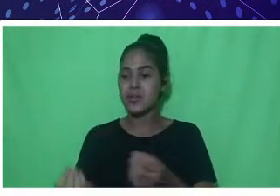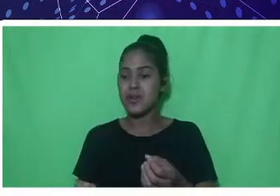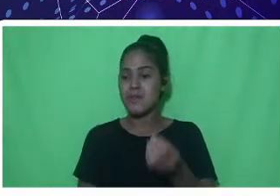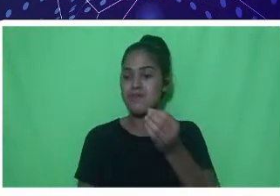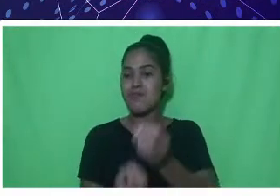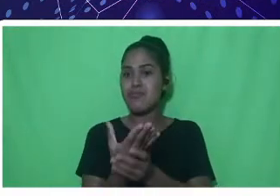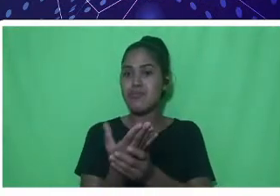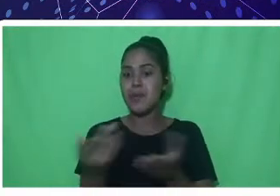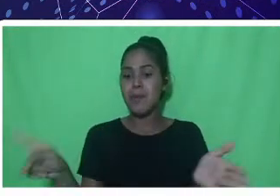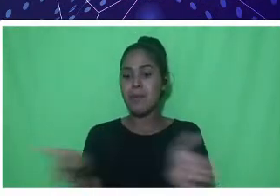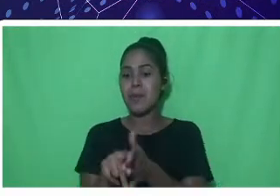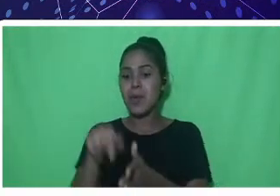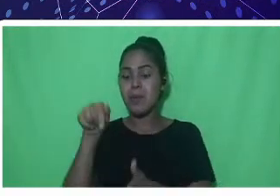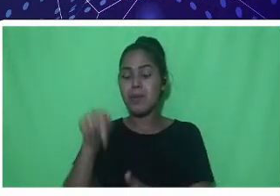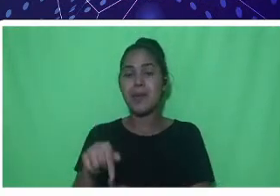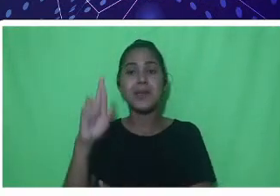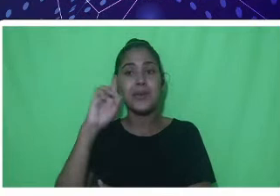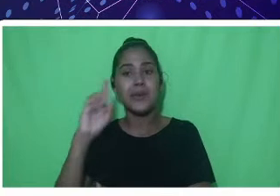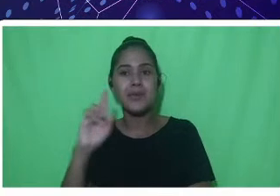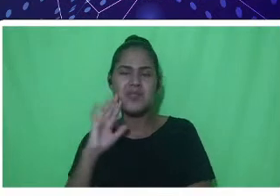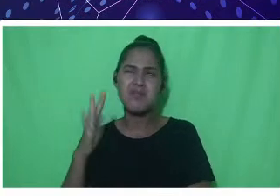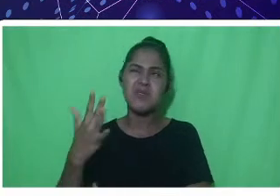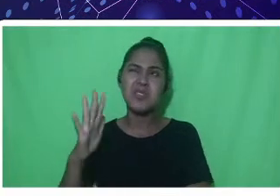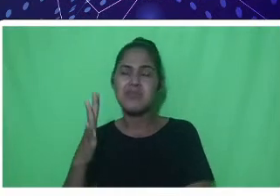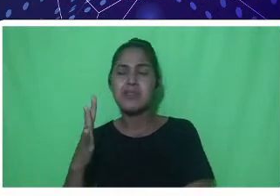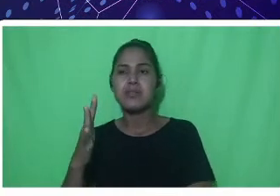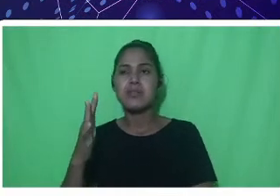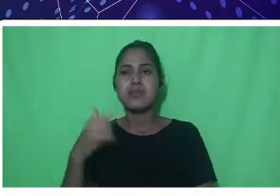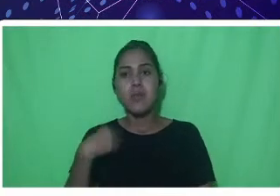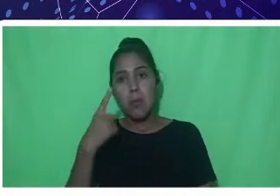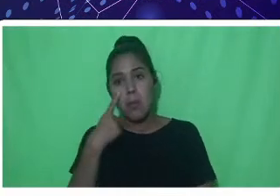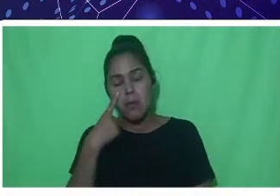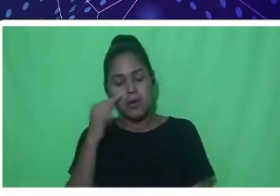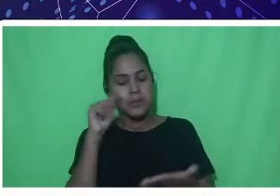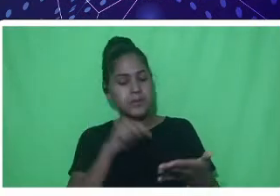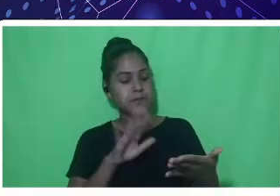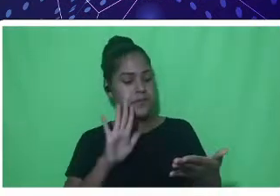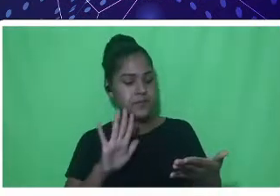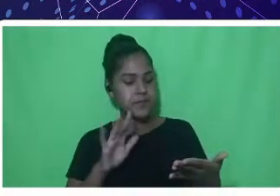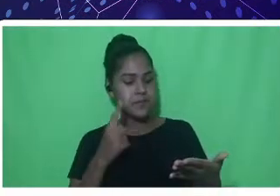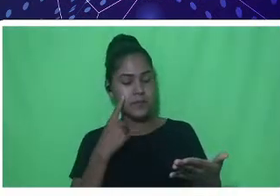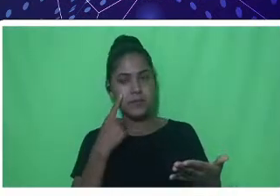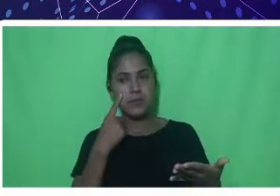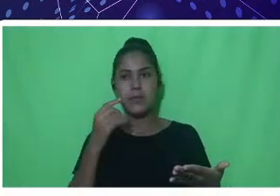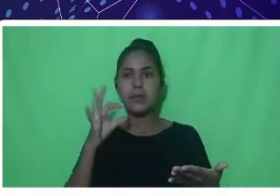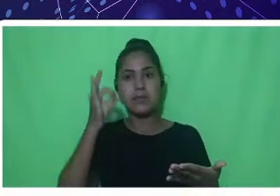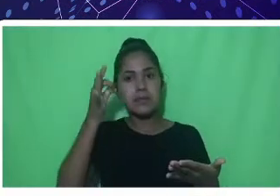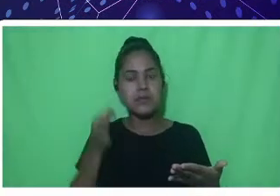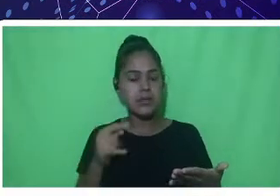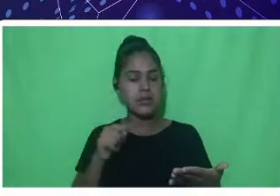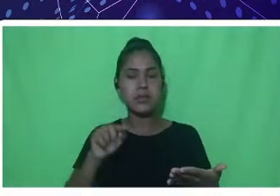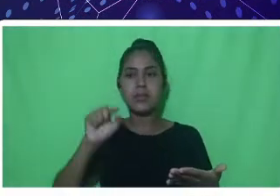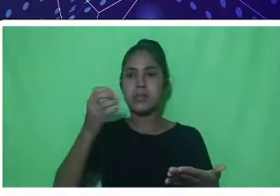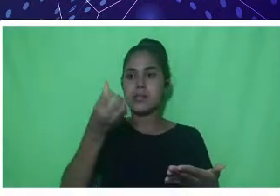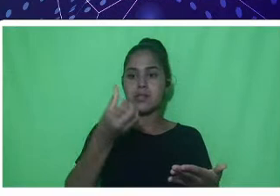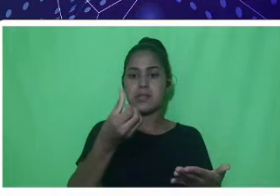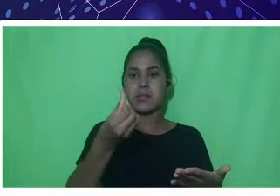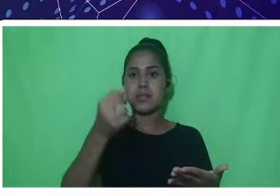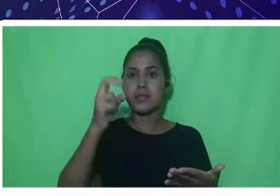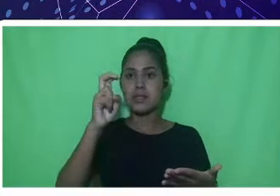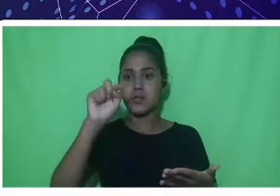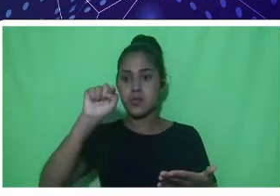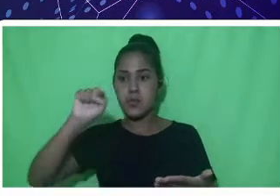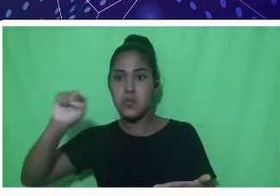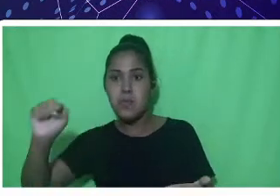fica em torno aqui para eu não errar, pegar os números aqui de forma mais precisa,.500